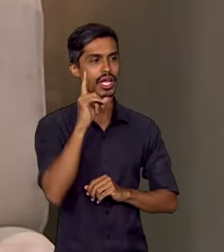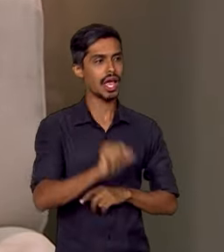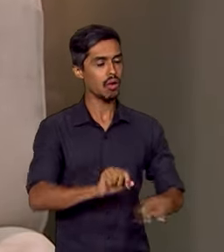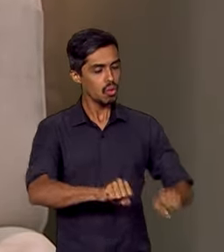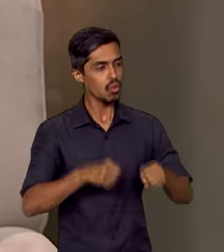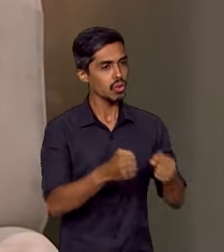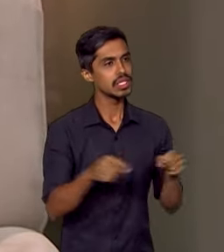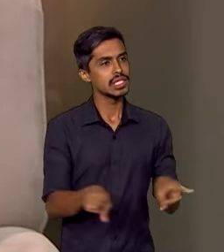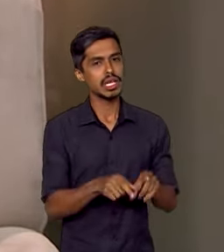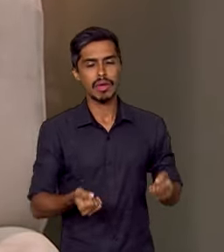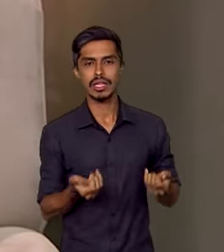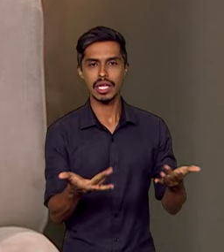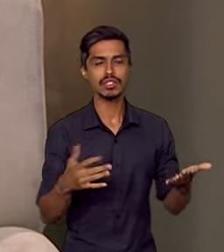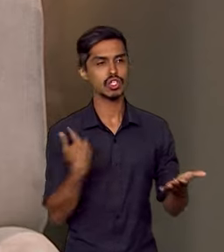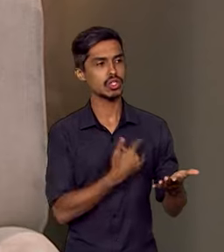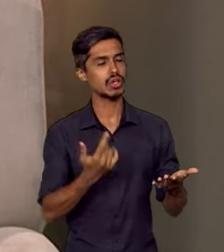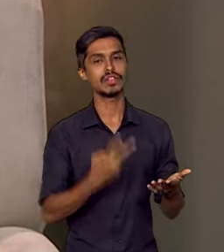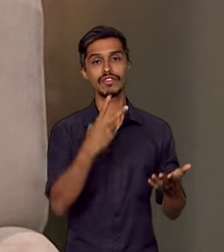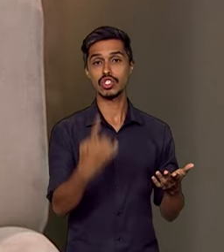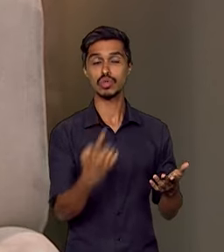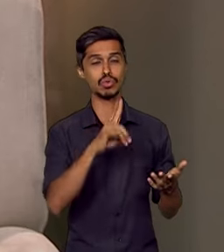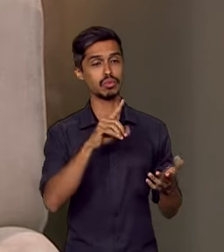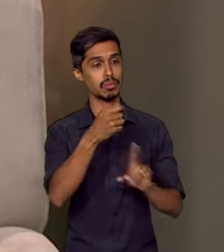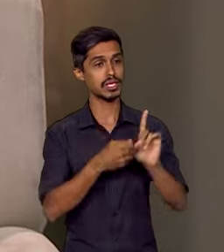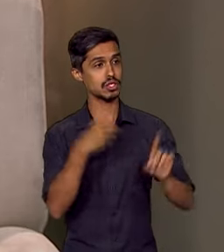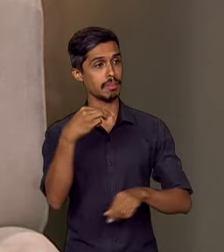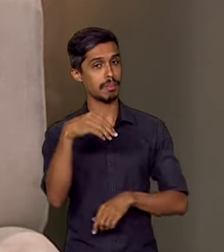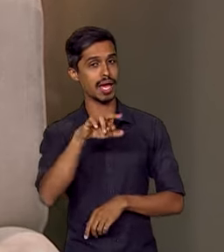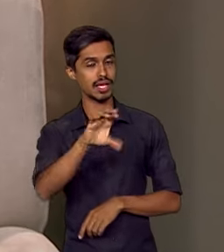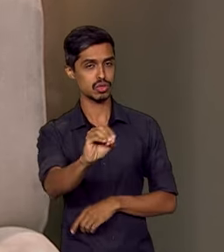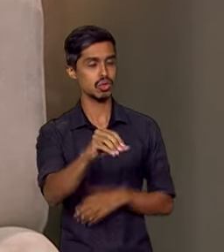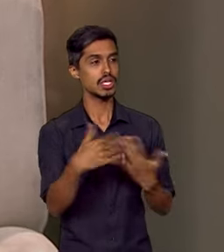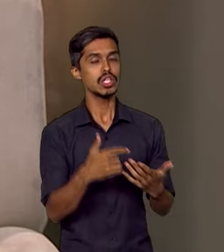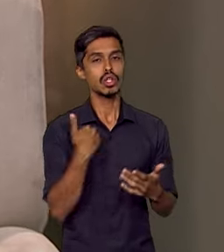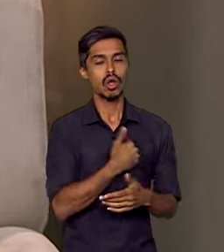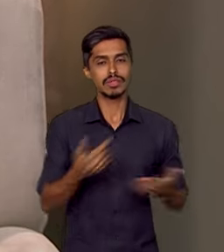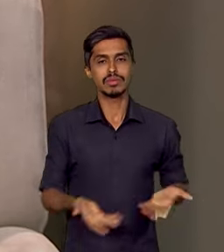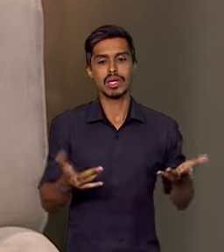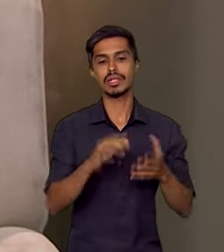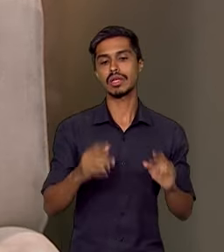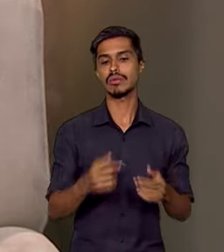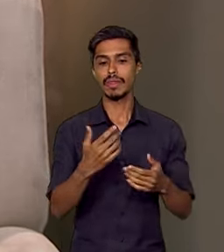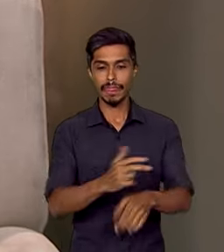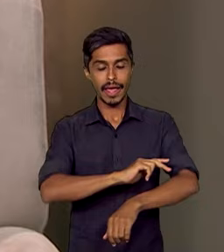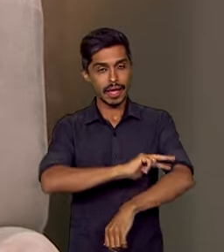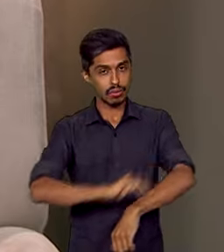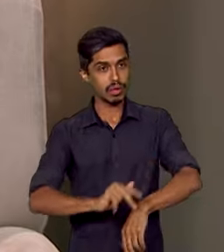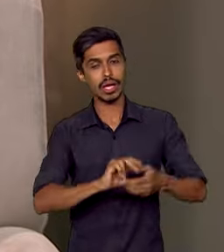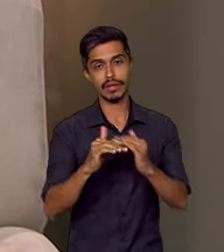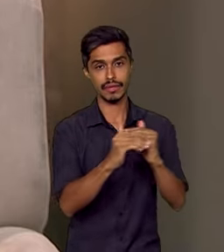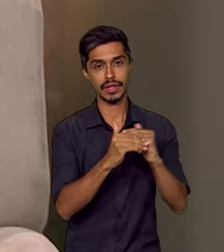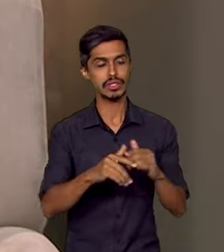e as entregas que nós fizemos no dia 21 de março, que foi o nosso primeiro pacote para a igualdade racial. O que concerna as ações